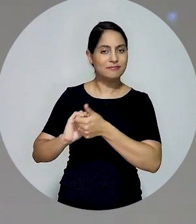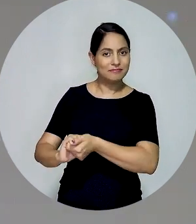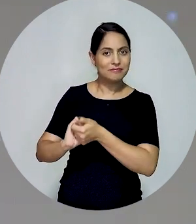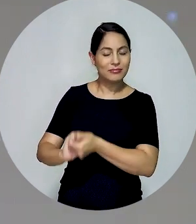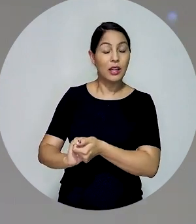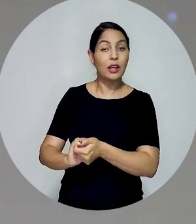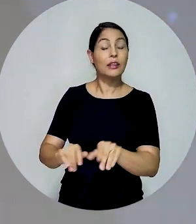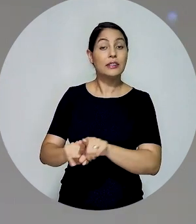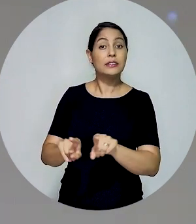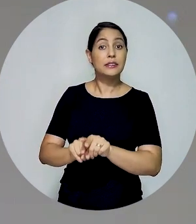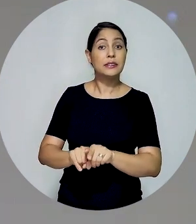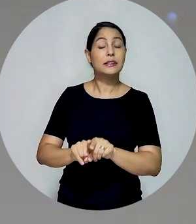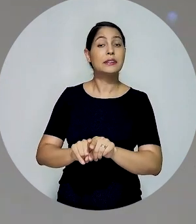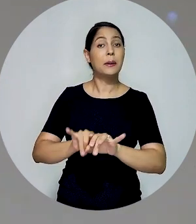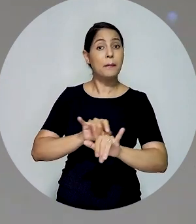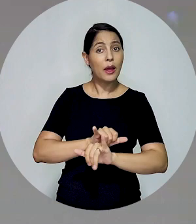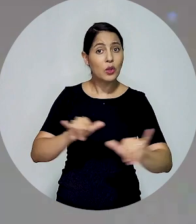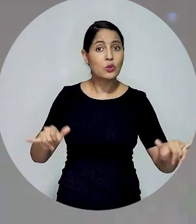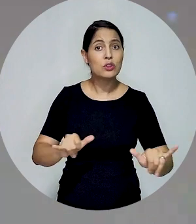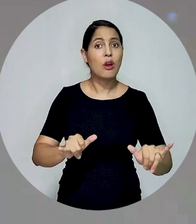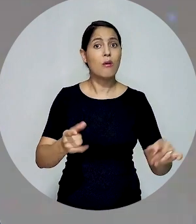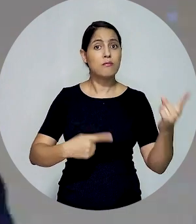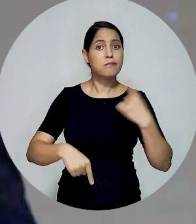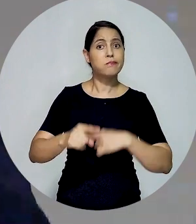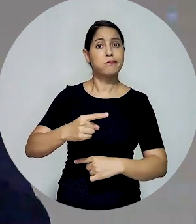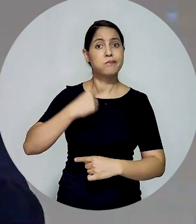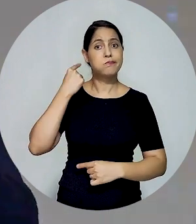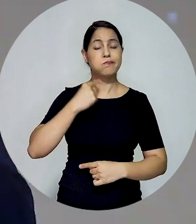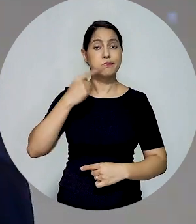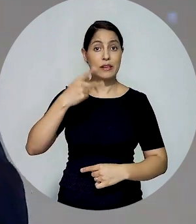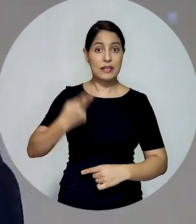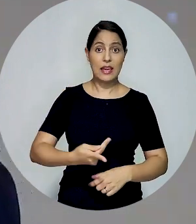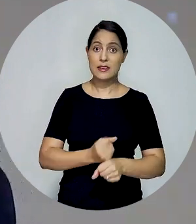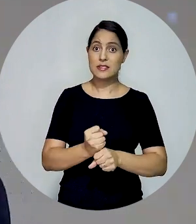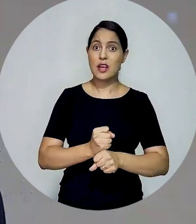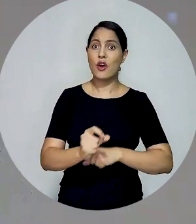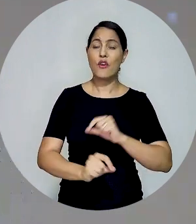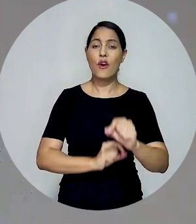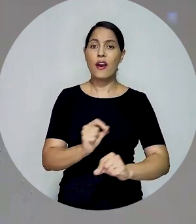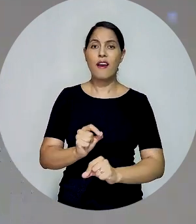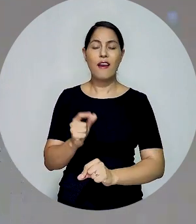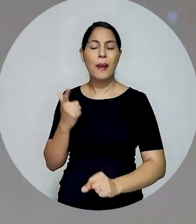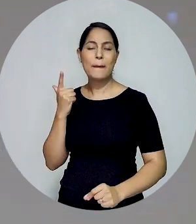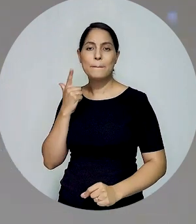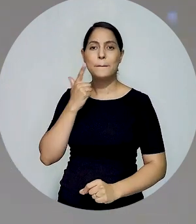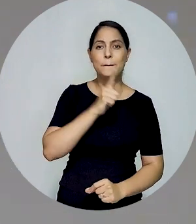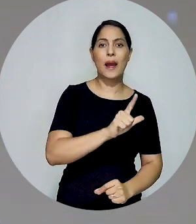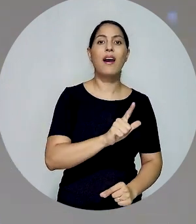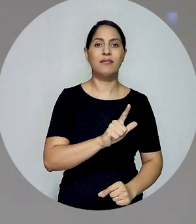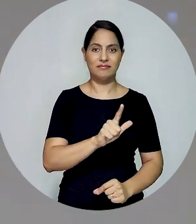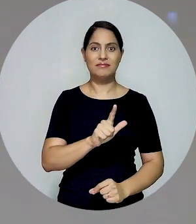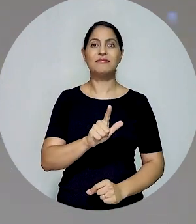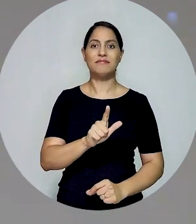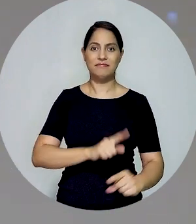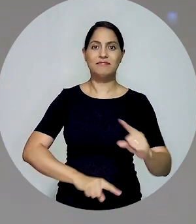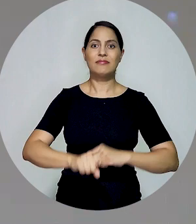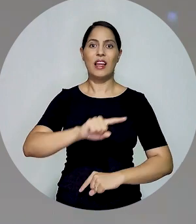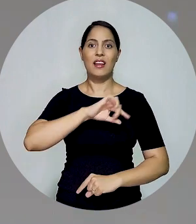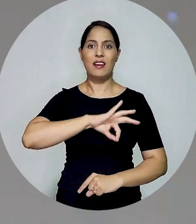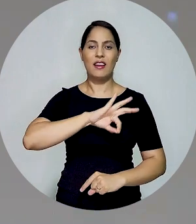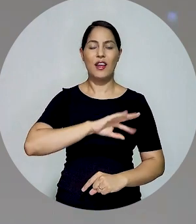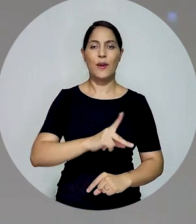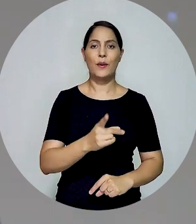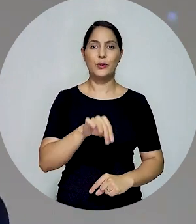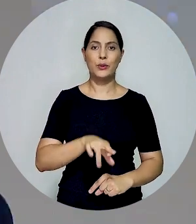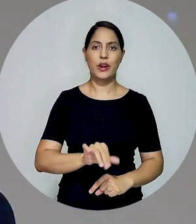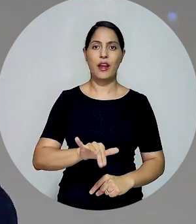ministro Humberto Martins, eu faço referência ao maior avanço que a advocacia brasileira teve esse ano, que foi a conquista e o